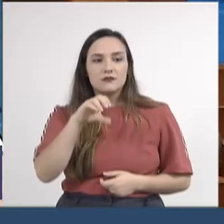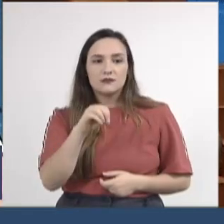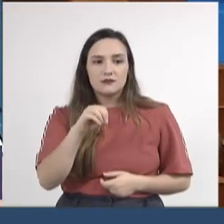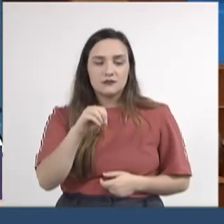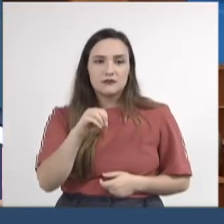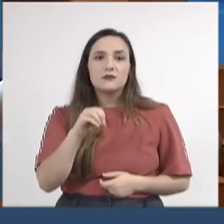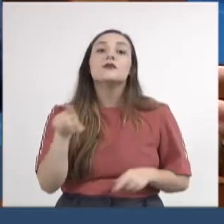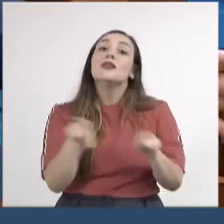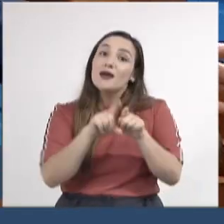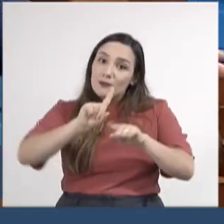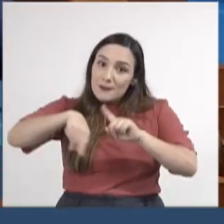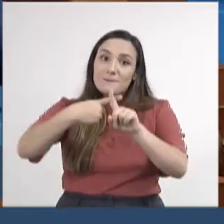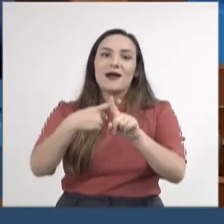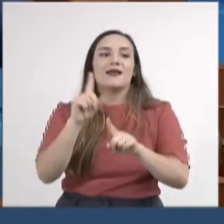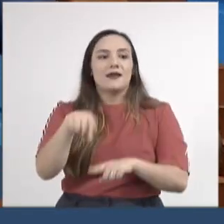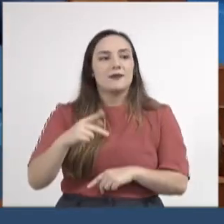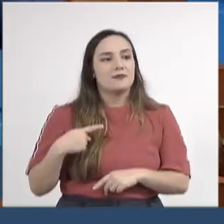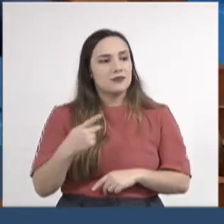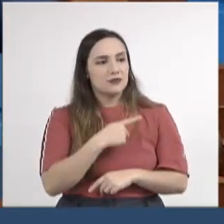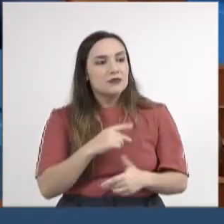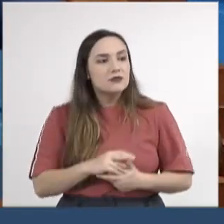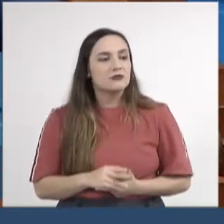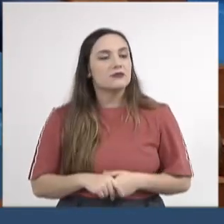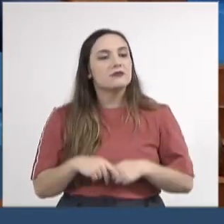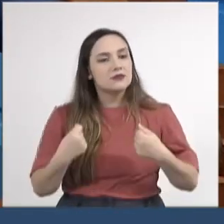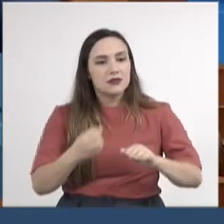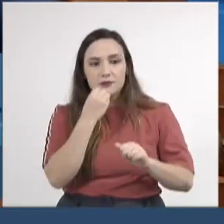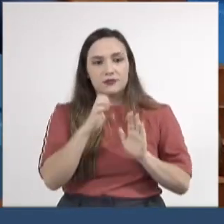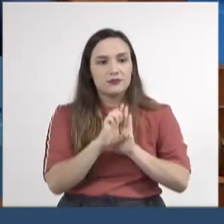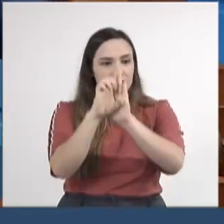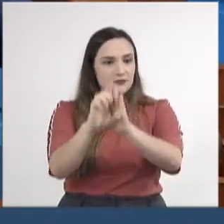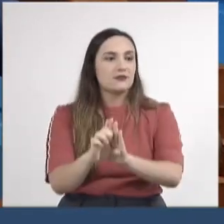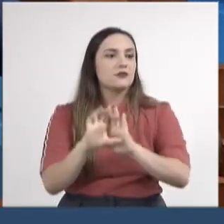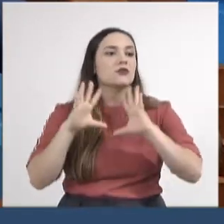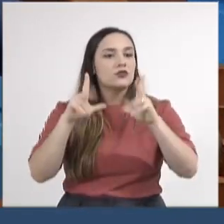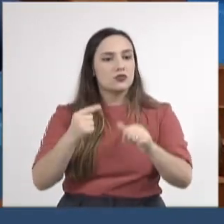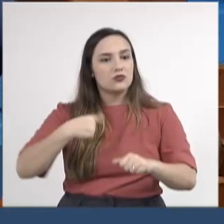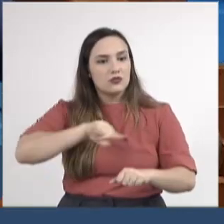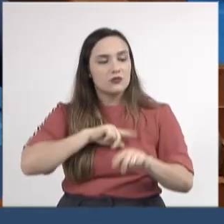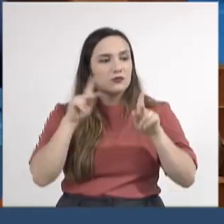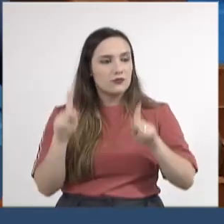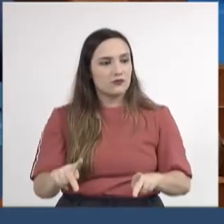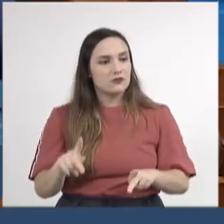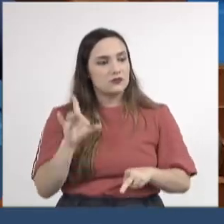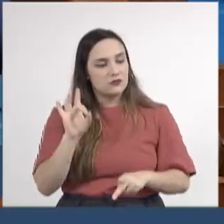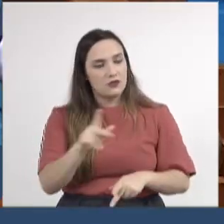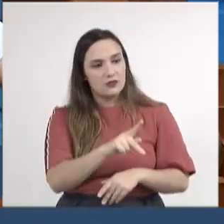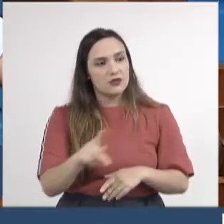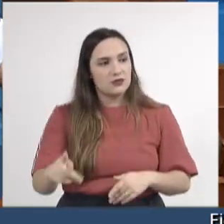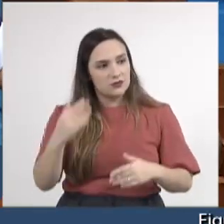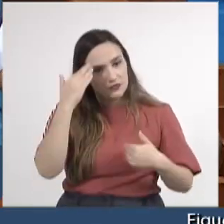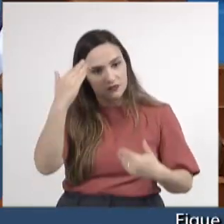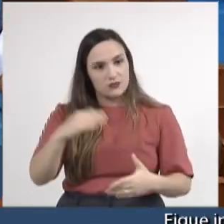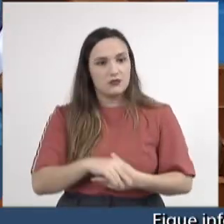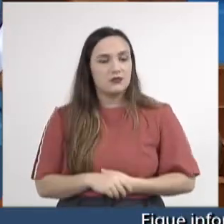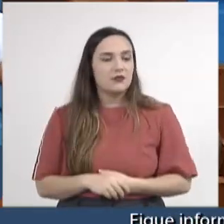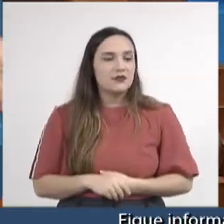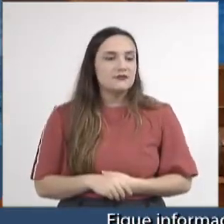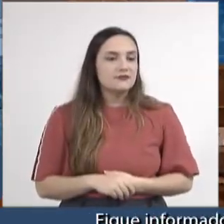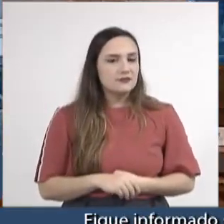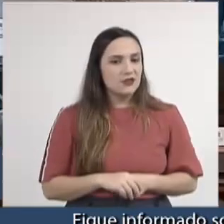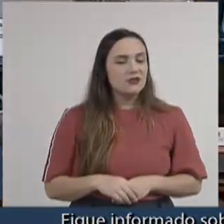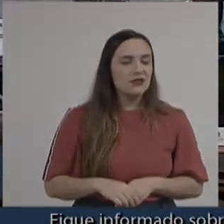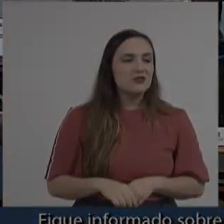por ser pastor, deveria dar um bom exemplo à nossa população. Era isso, presidente. Muito obrigado.